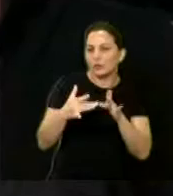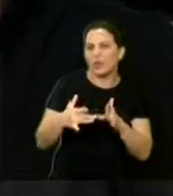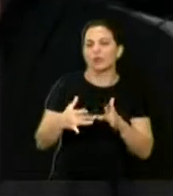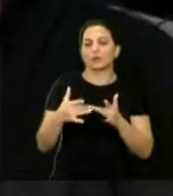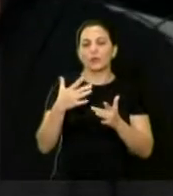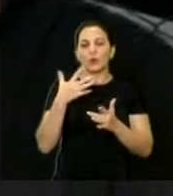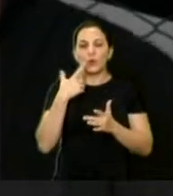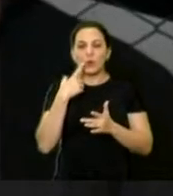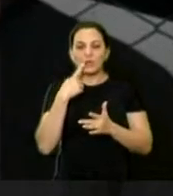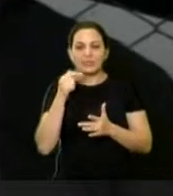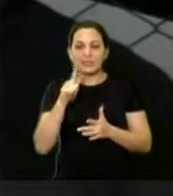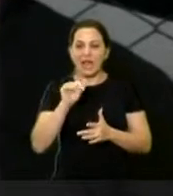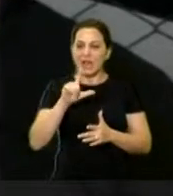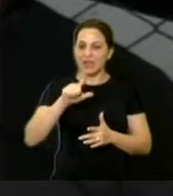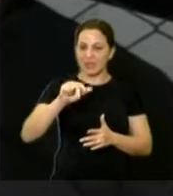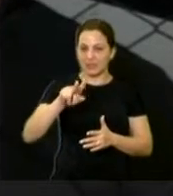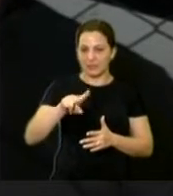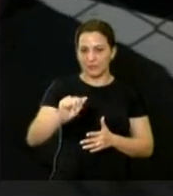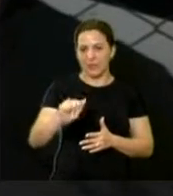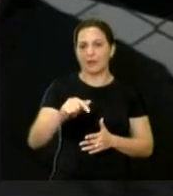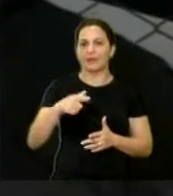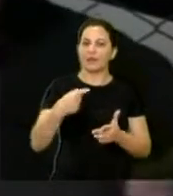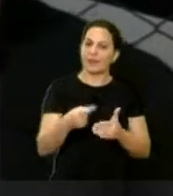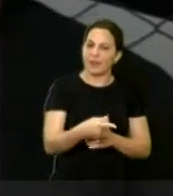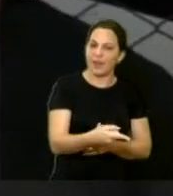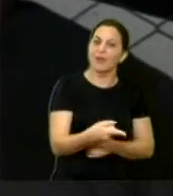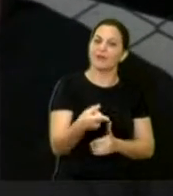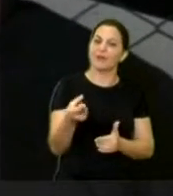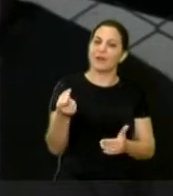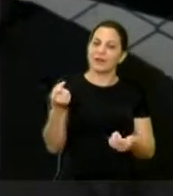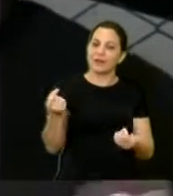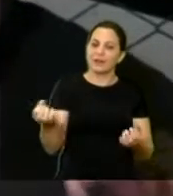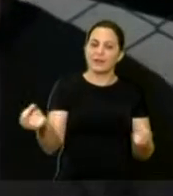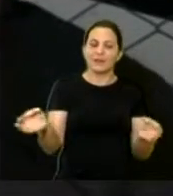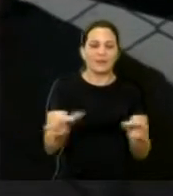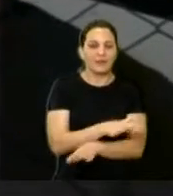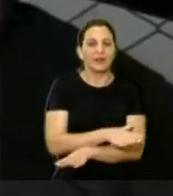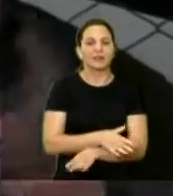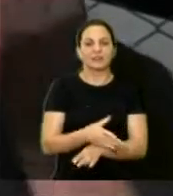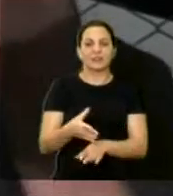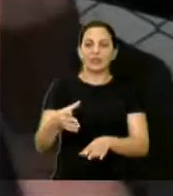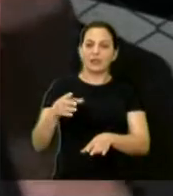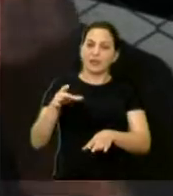o aparelho digestivo dela. E mata? Mata. A